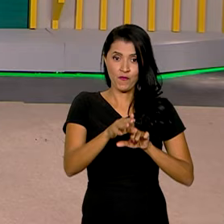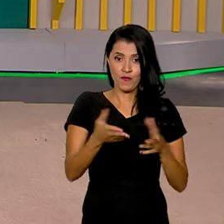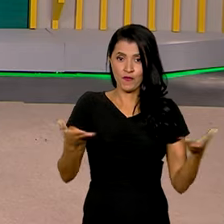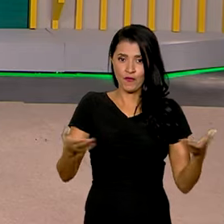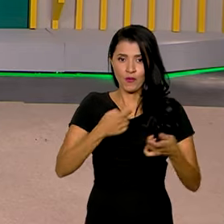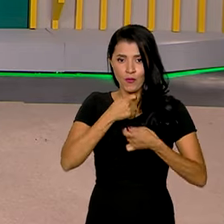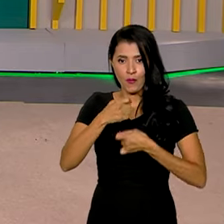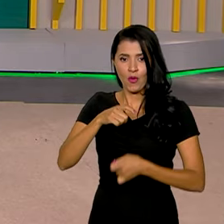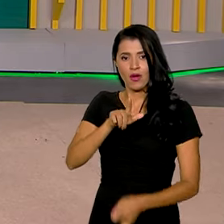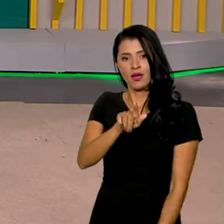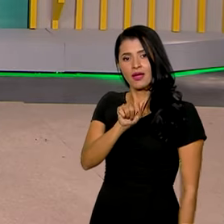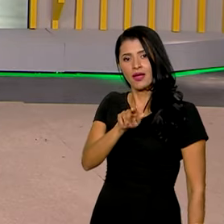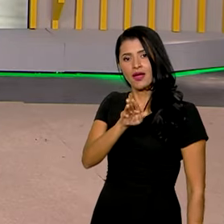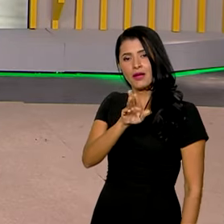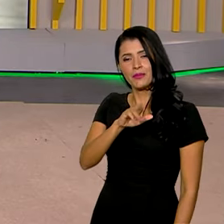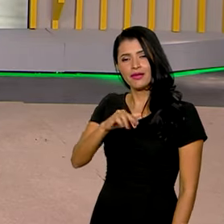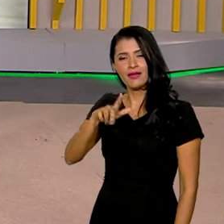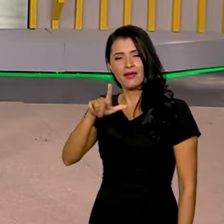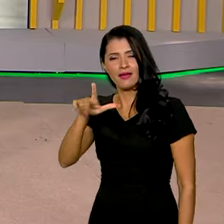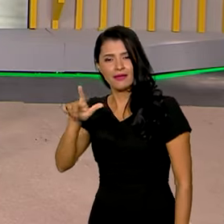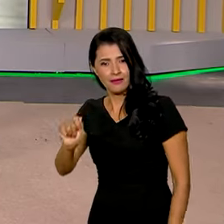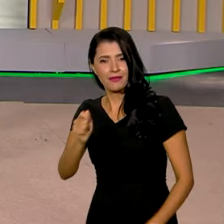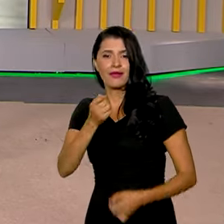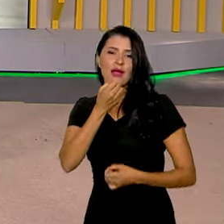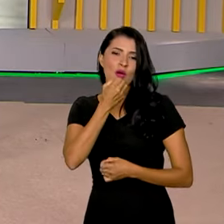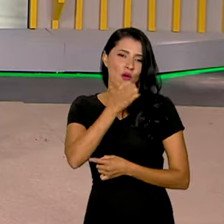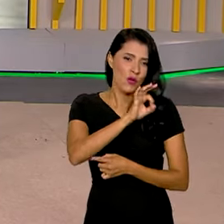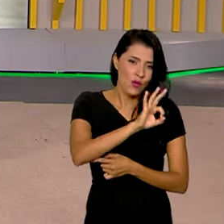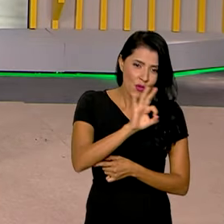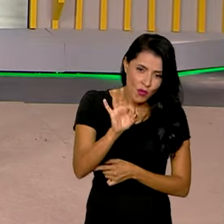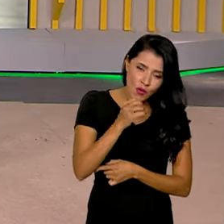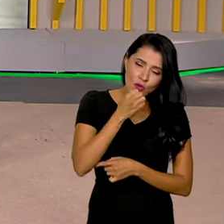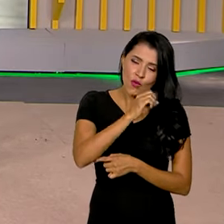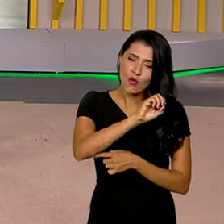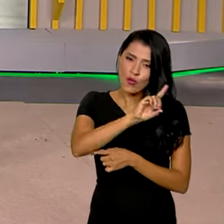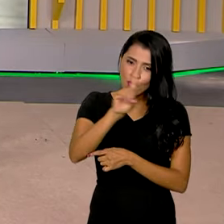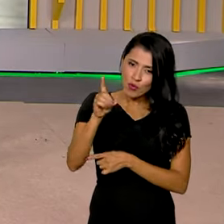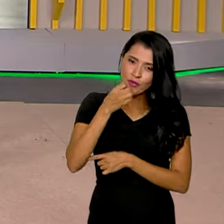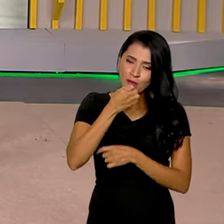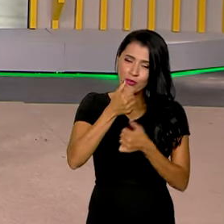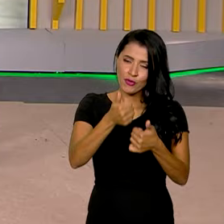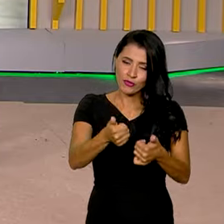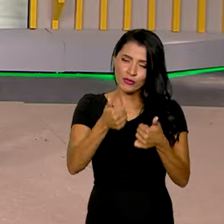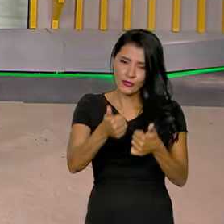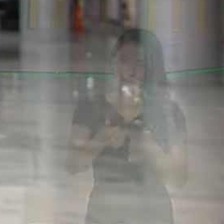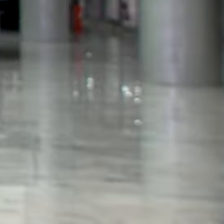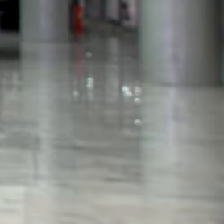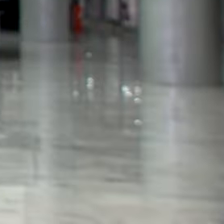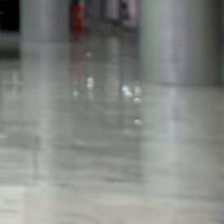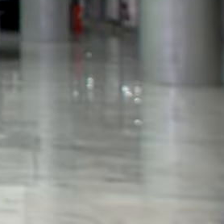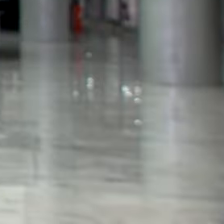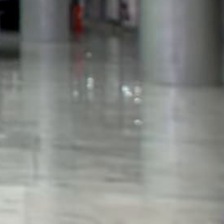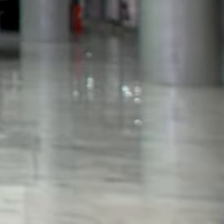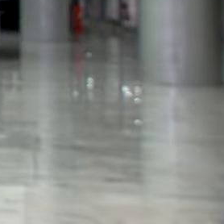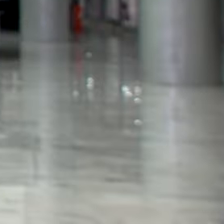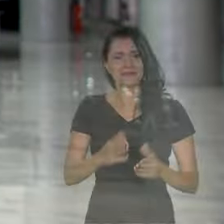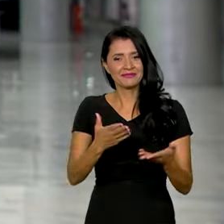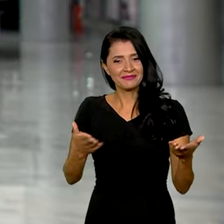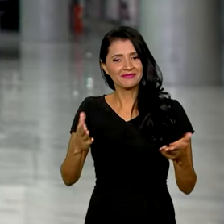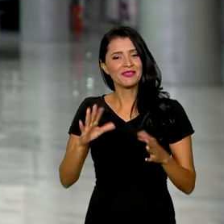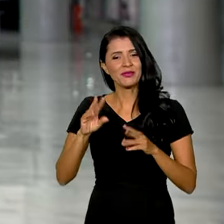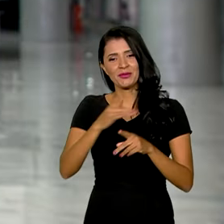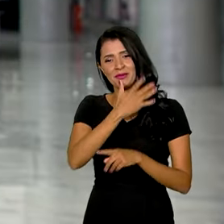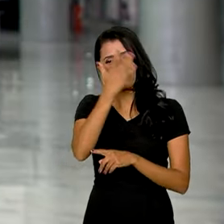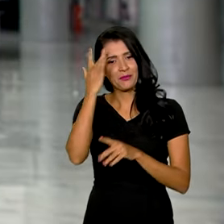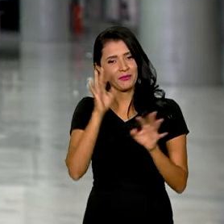repórter Gabriela Noronha. Olá, Gabriela, boa noite. Boa noite, Carol, boa noite, Roberto e a todos que nos